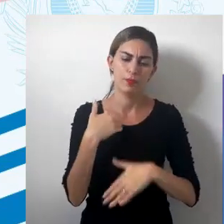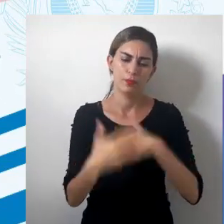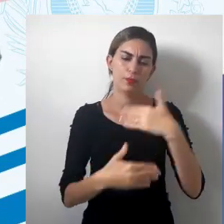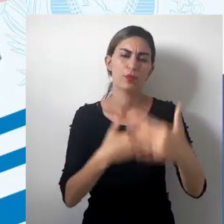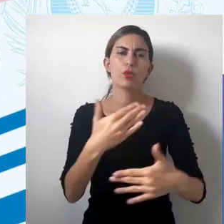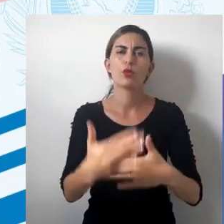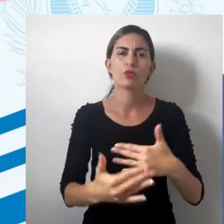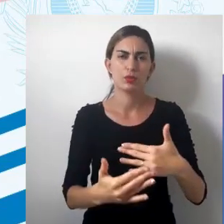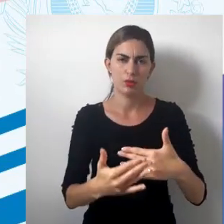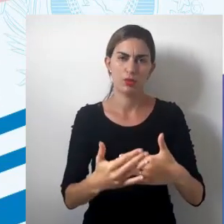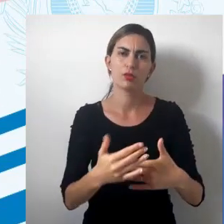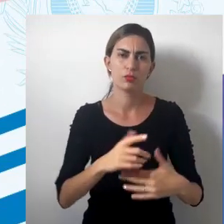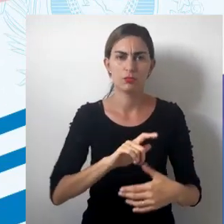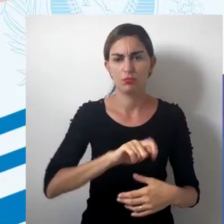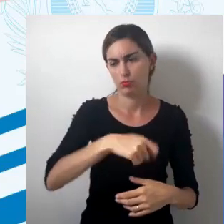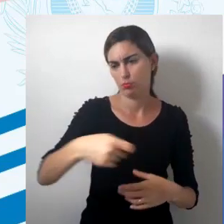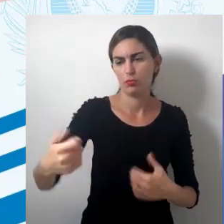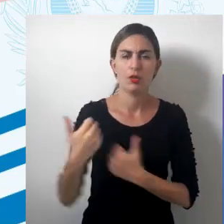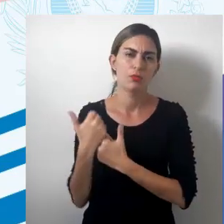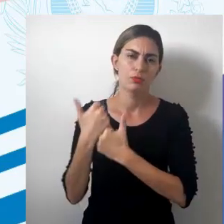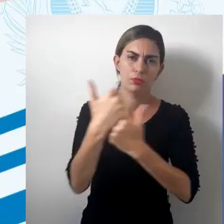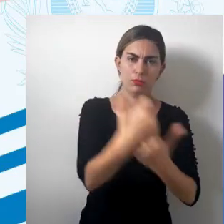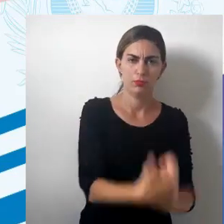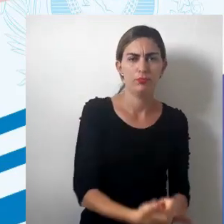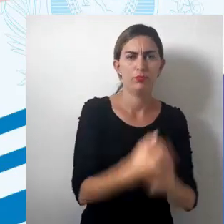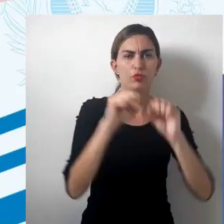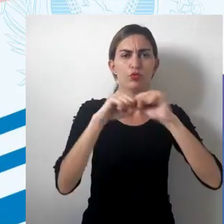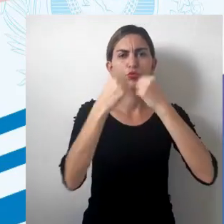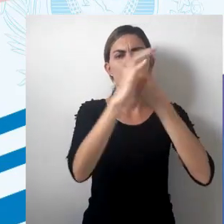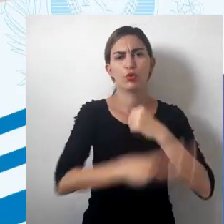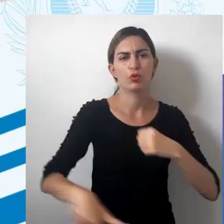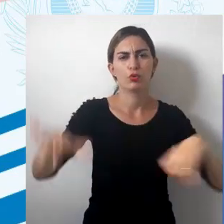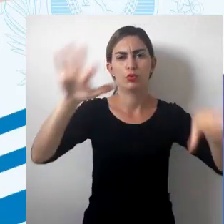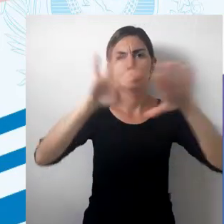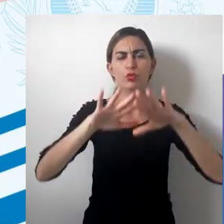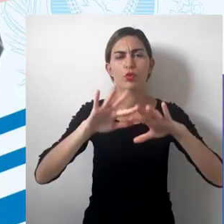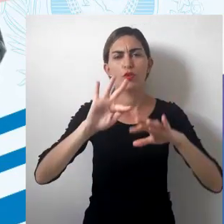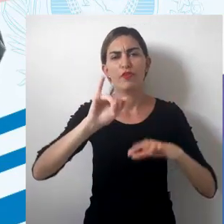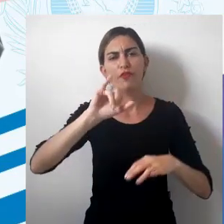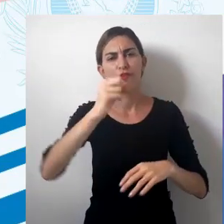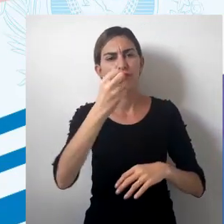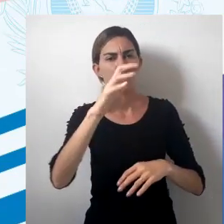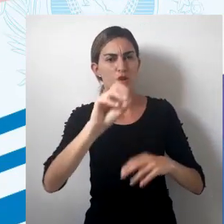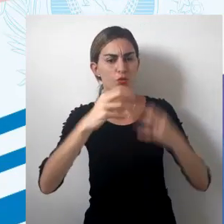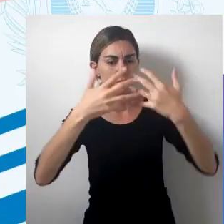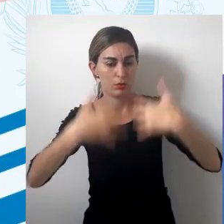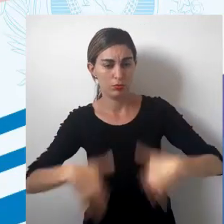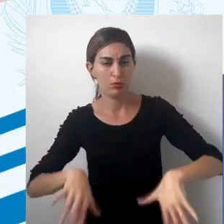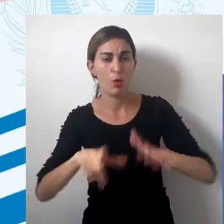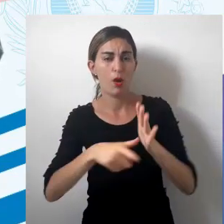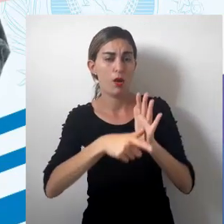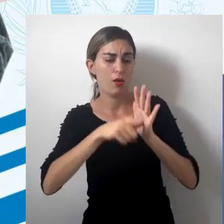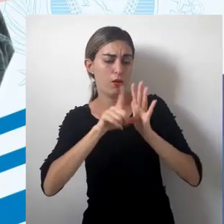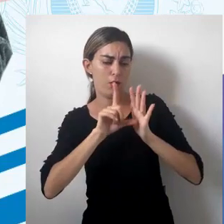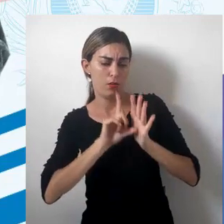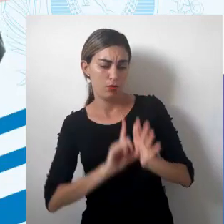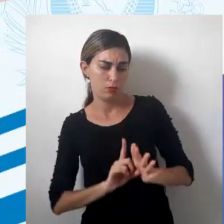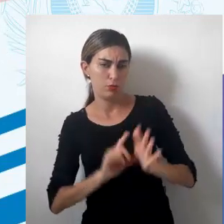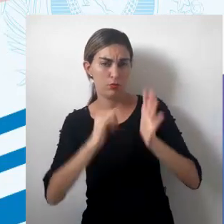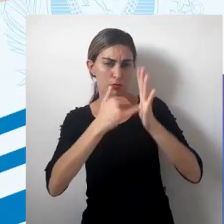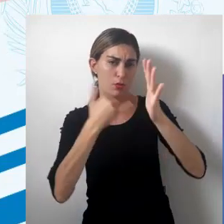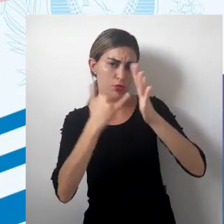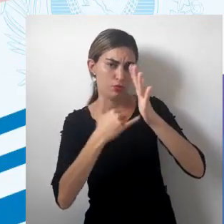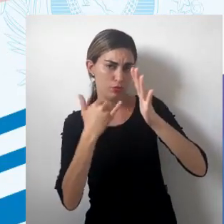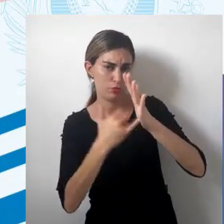processo simbólico de representação socioespacial, físico-natural, que antes mesmo de haver